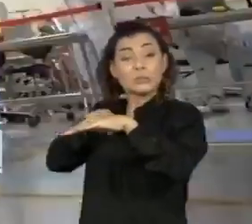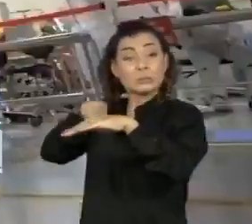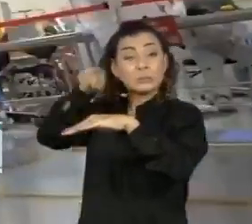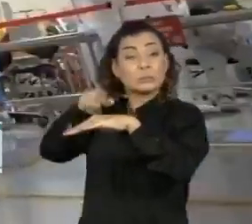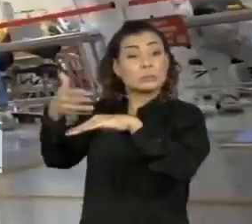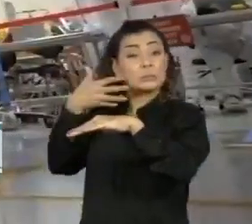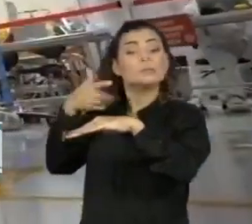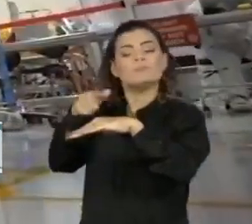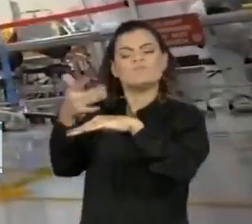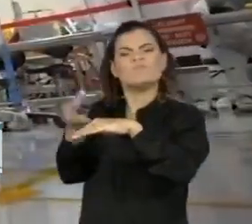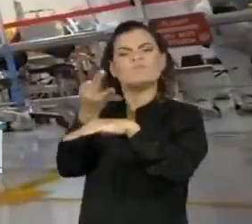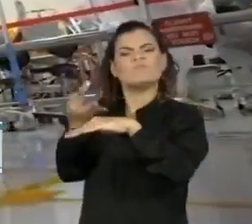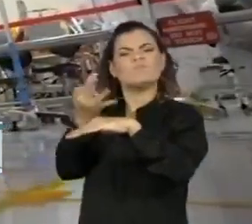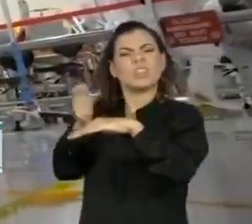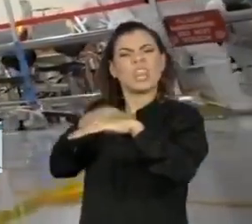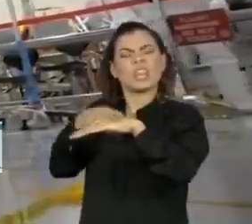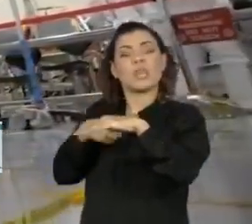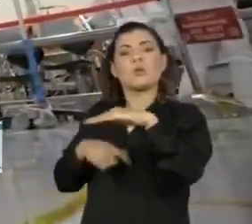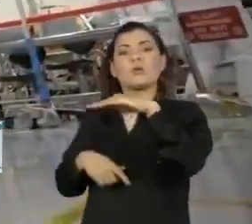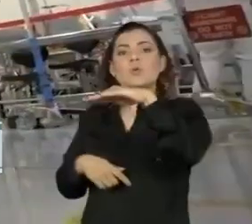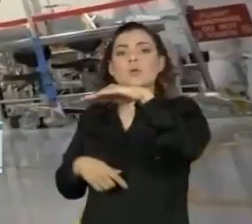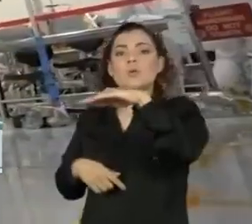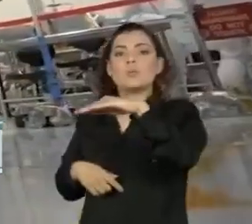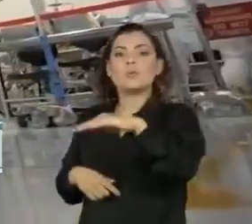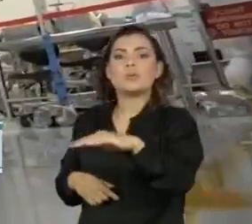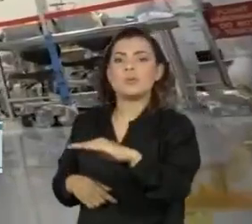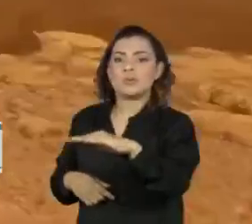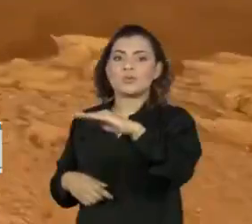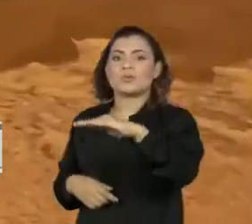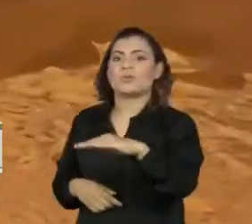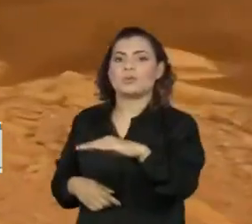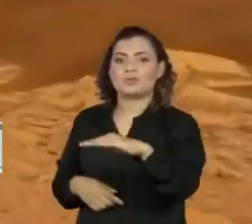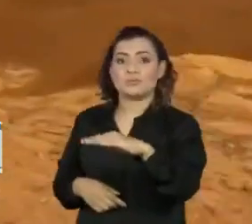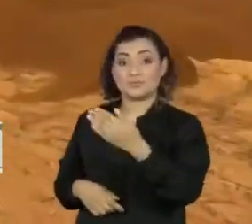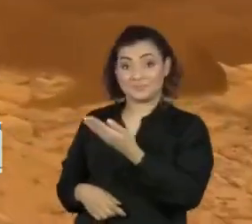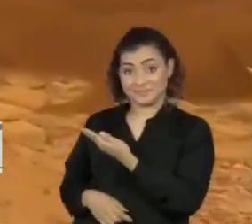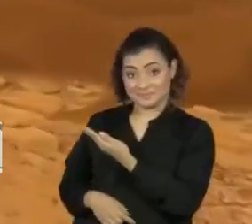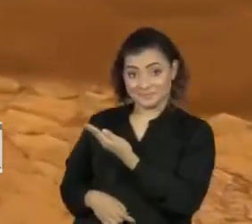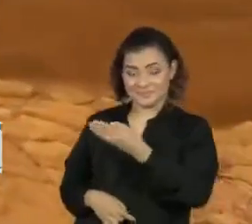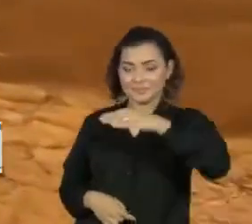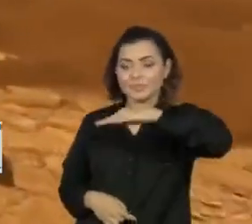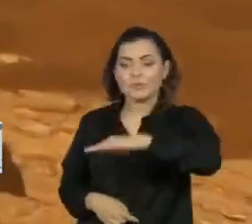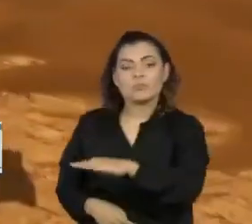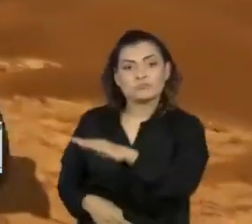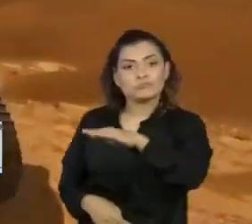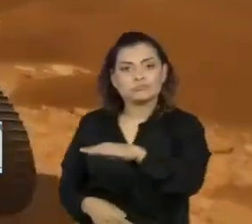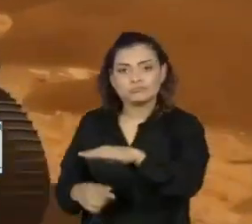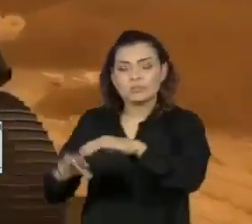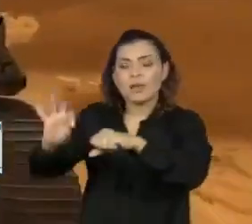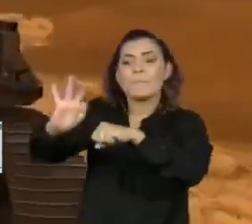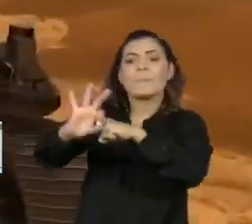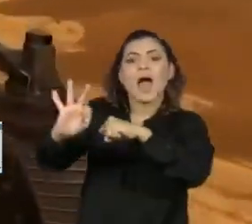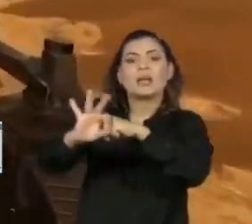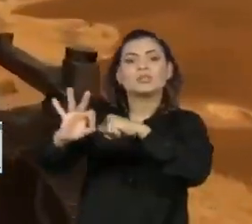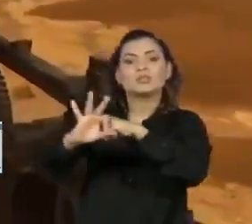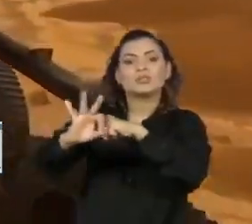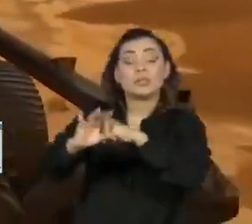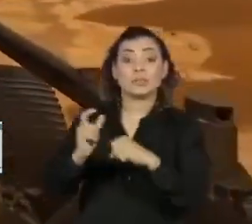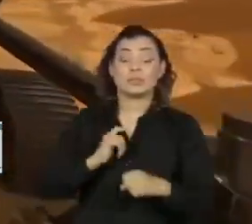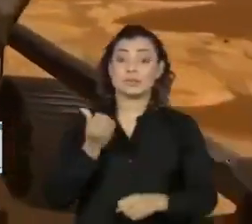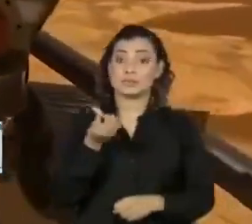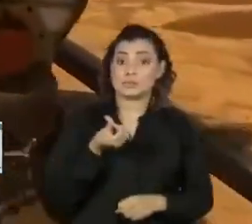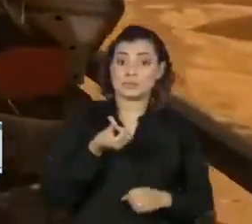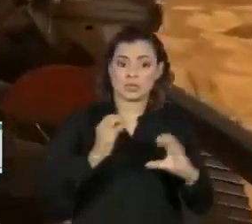graus centígrados. Se tudo der certo, o Perseverance, um veículo do tamanho de um automóvel com seis rodas e o